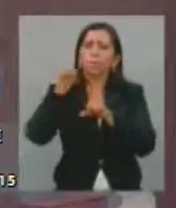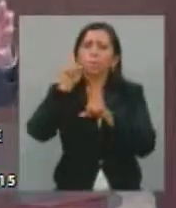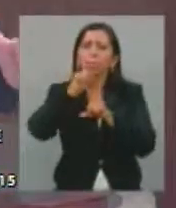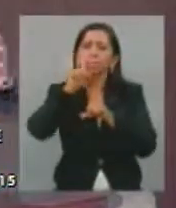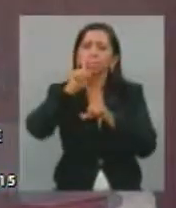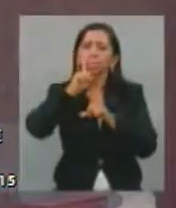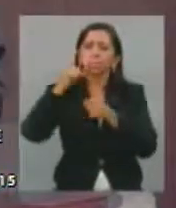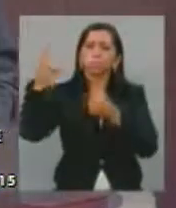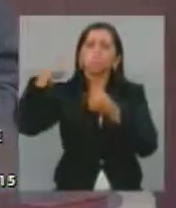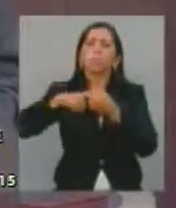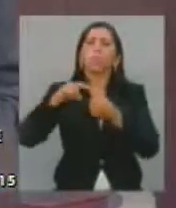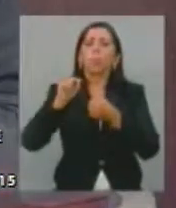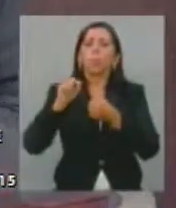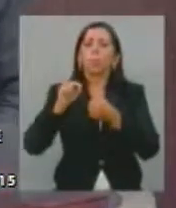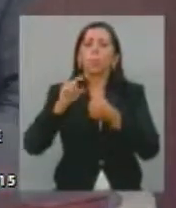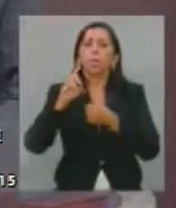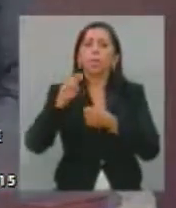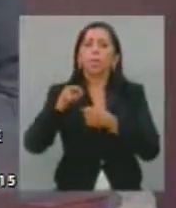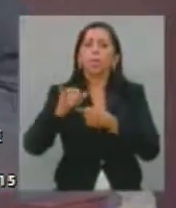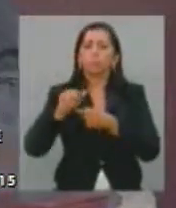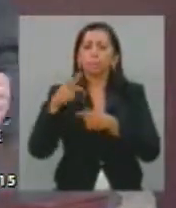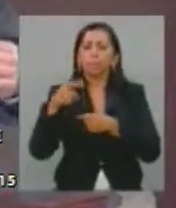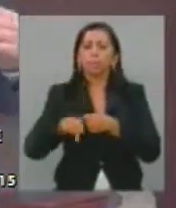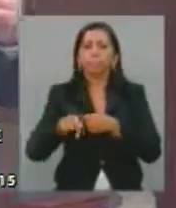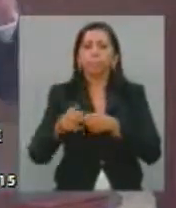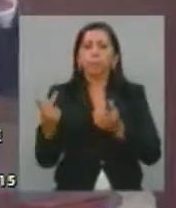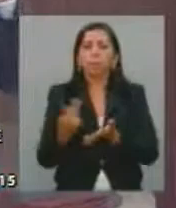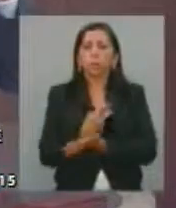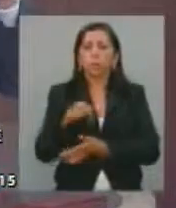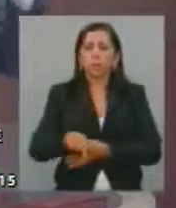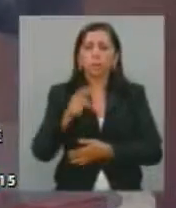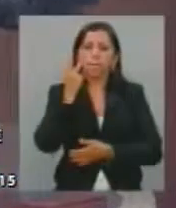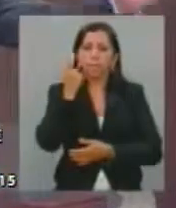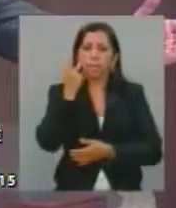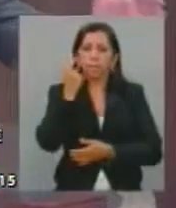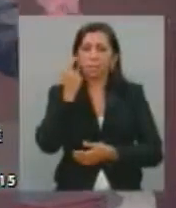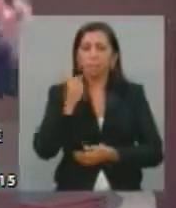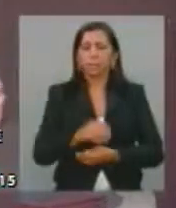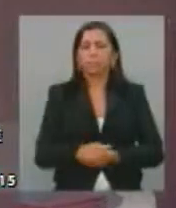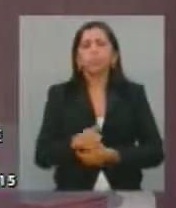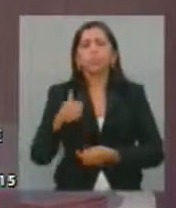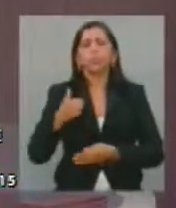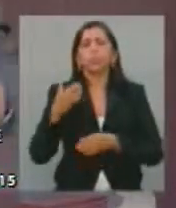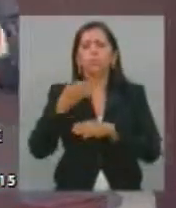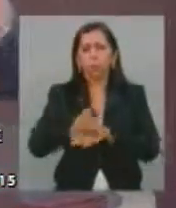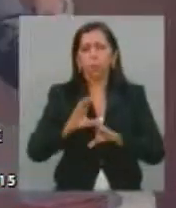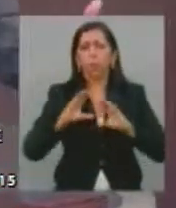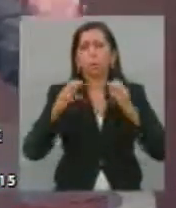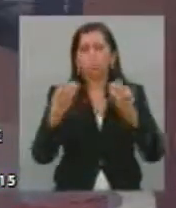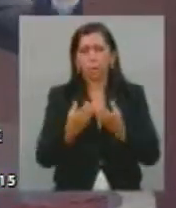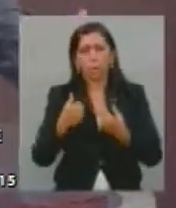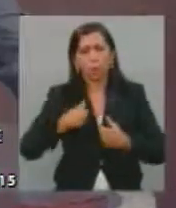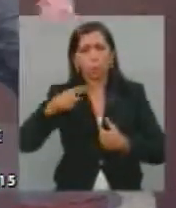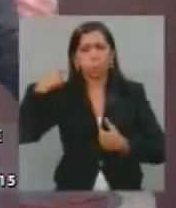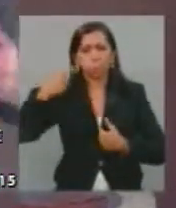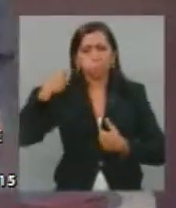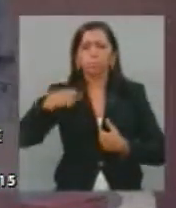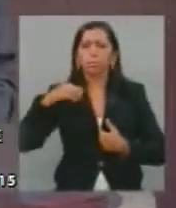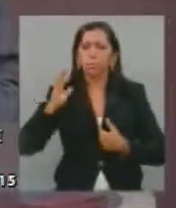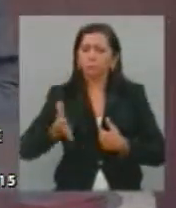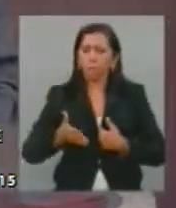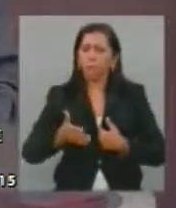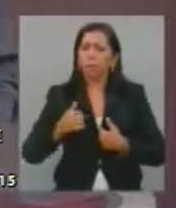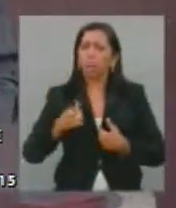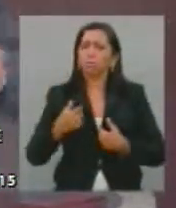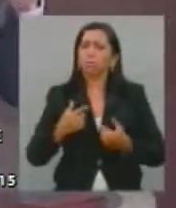com uma denúncia que envolve o Ceará. Eu já tive nessa comissão, eu, como advogado, já levei caso